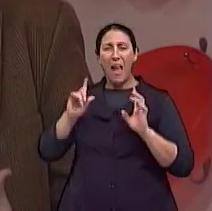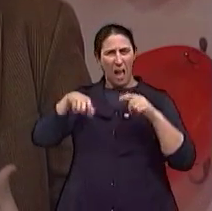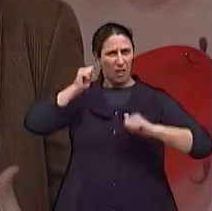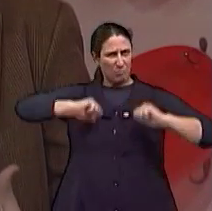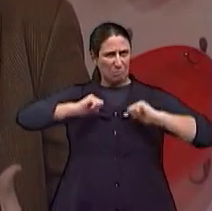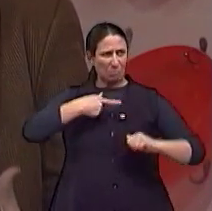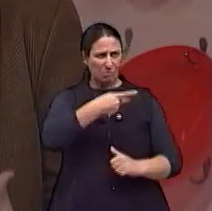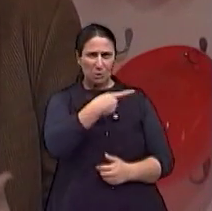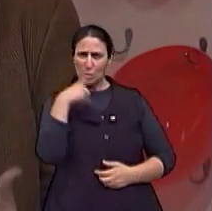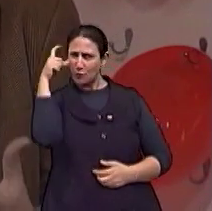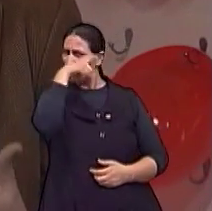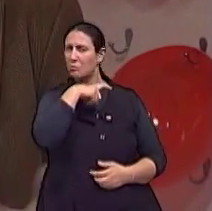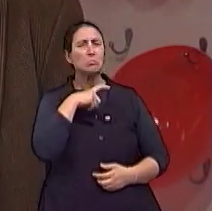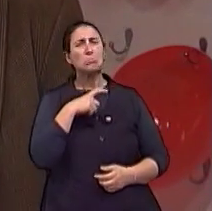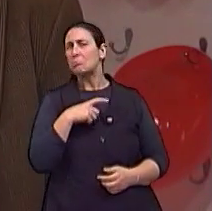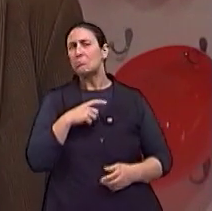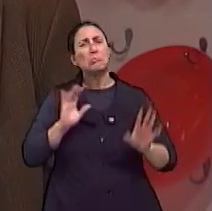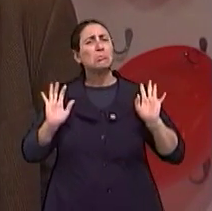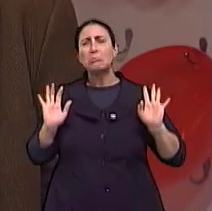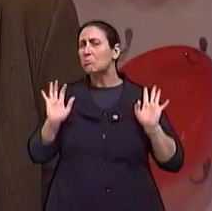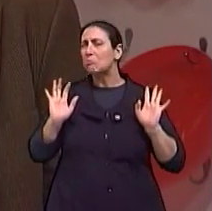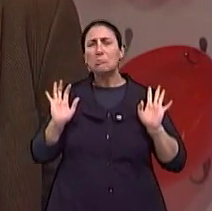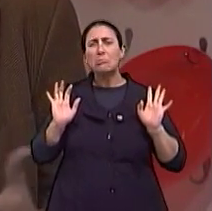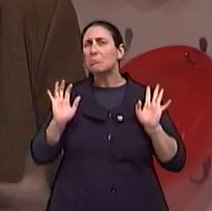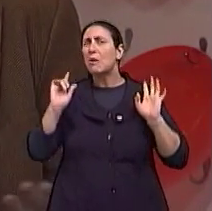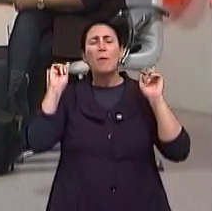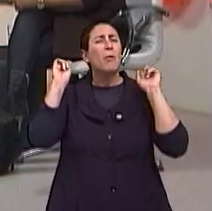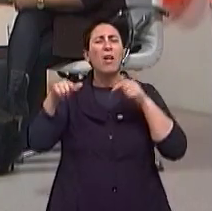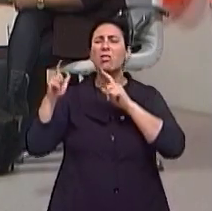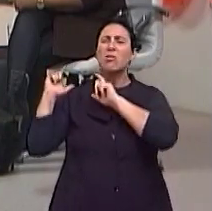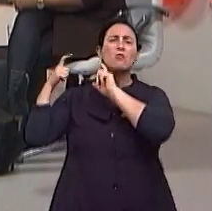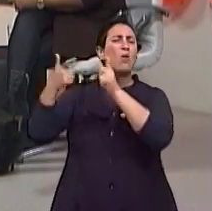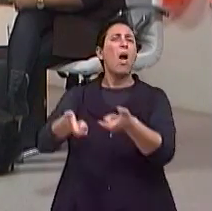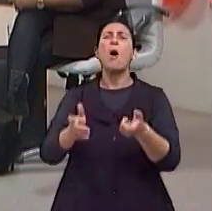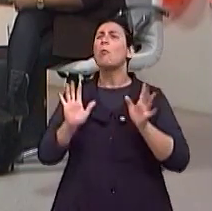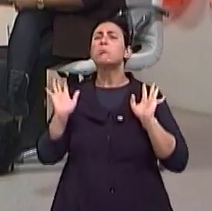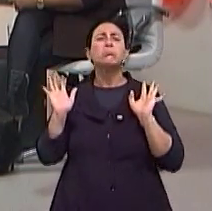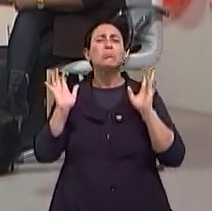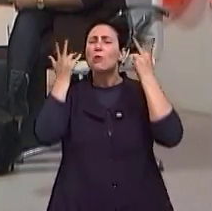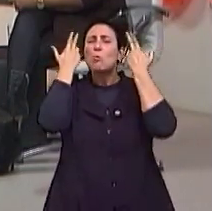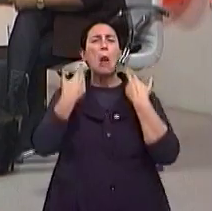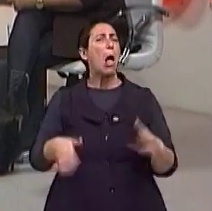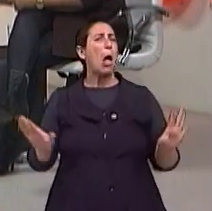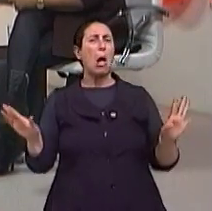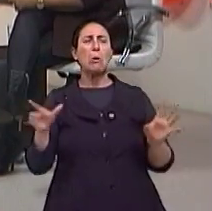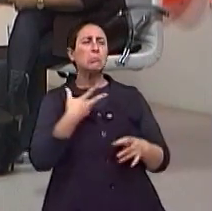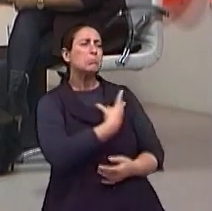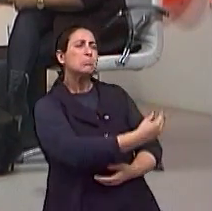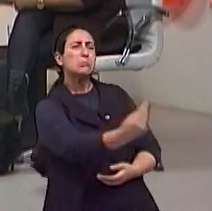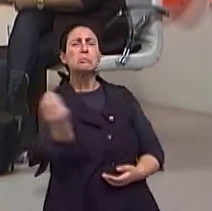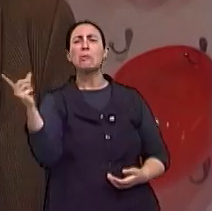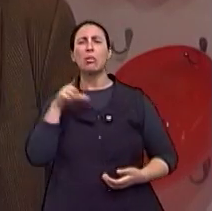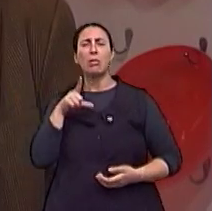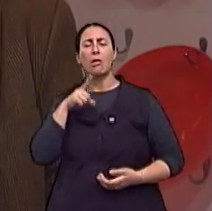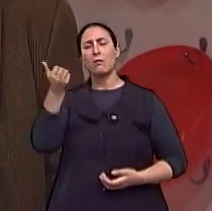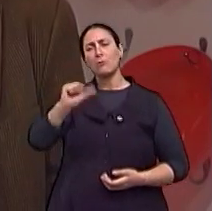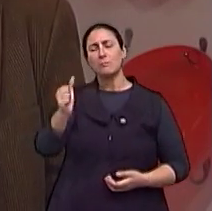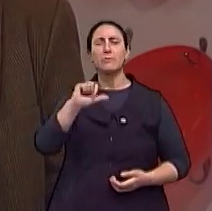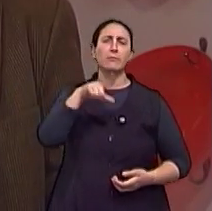homossexualidade entre os artistas é algo que, bom, tradicionalmente é muito mais... Natural. Natural, mais tolerado, né?